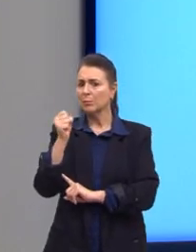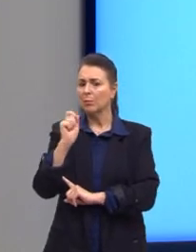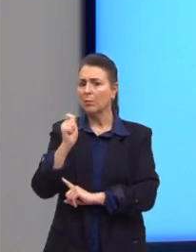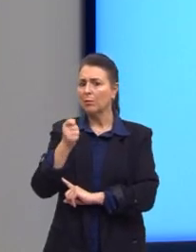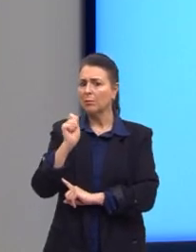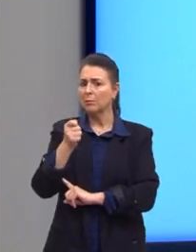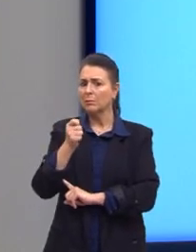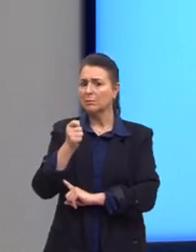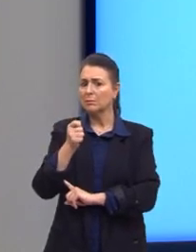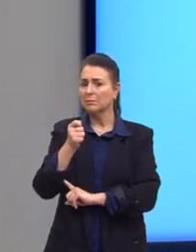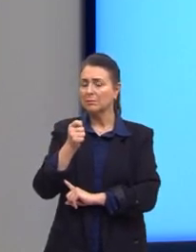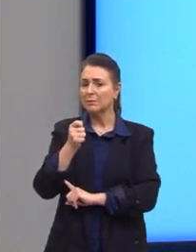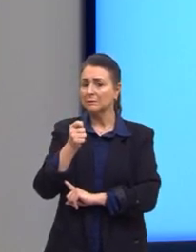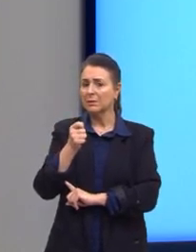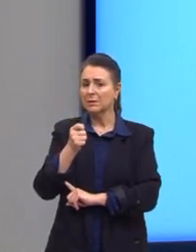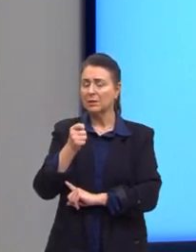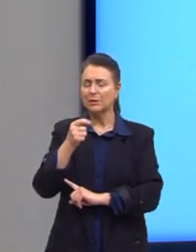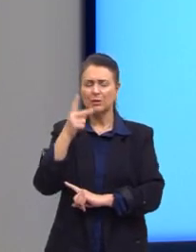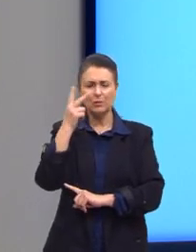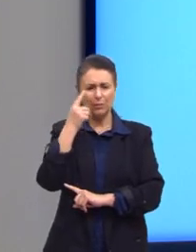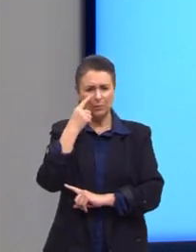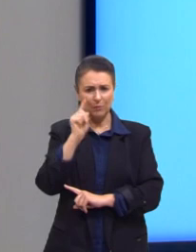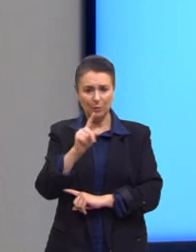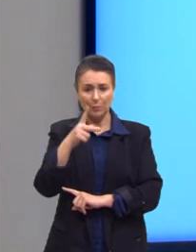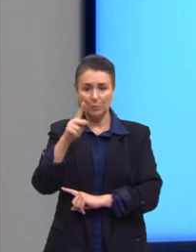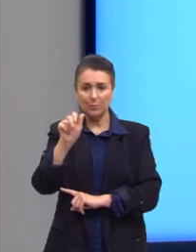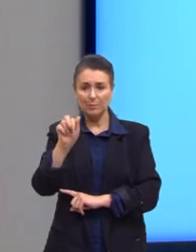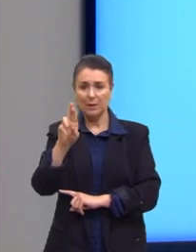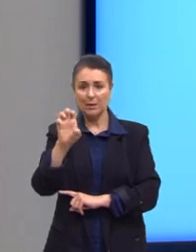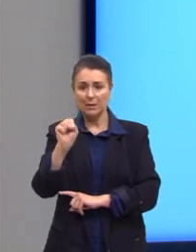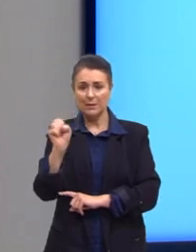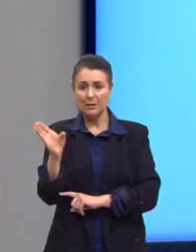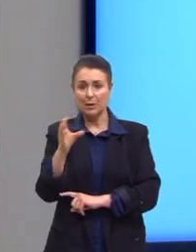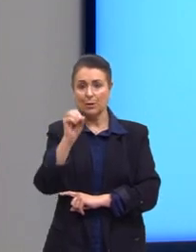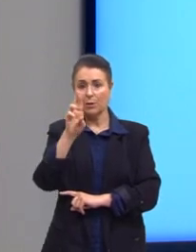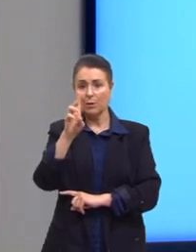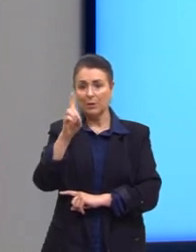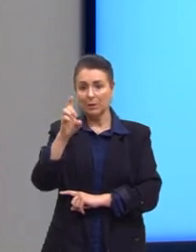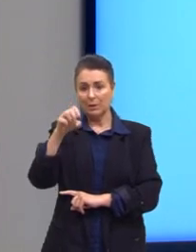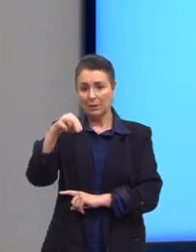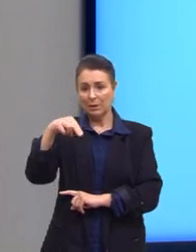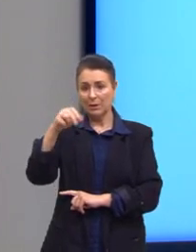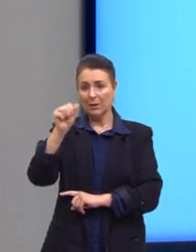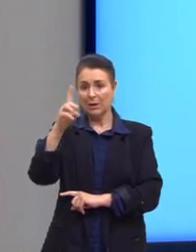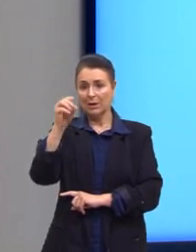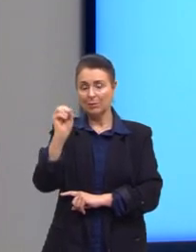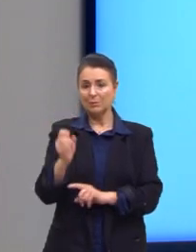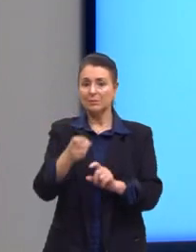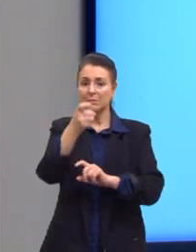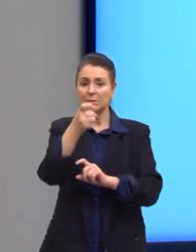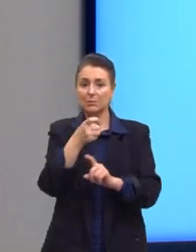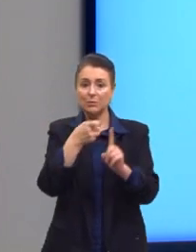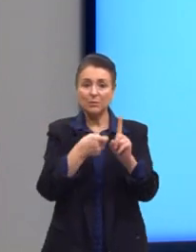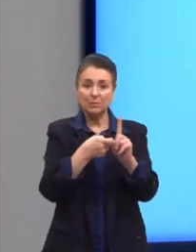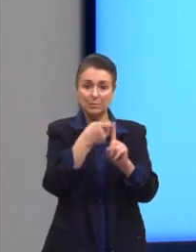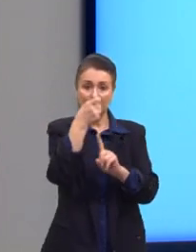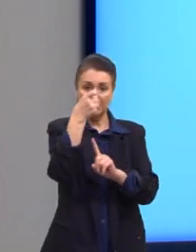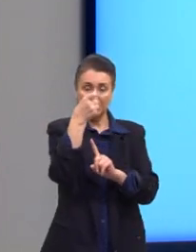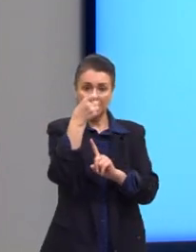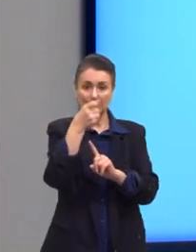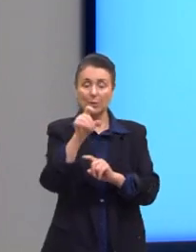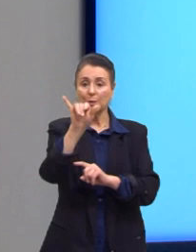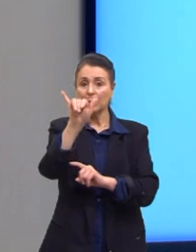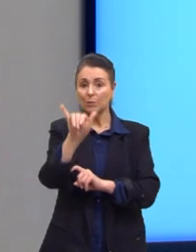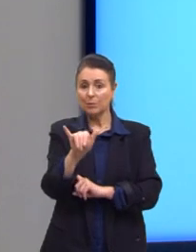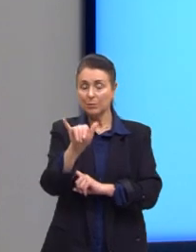Nós vimos lá nos pares ordenados que o par ordenado, ele vem o x primeiro, que é o mês, e o y seria